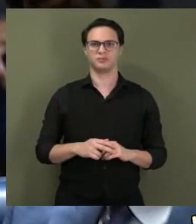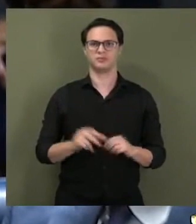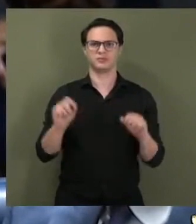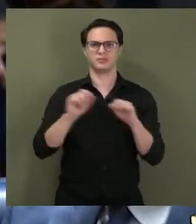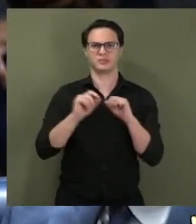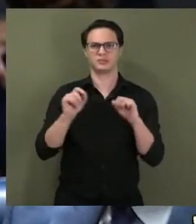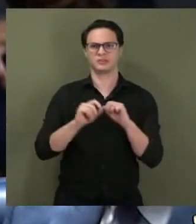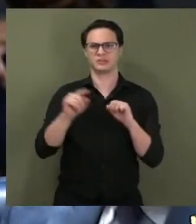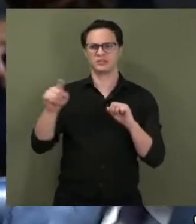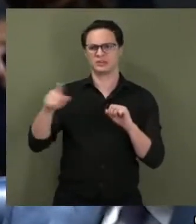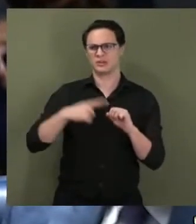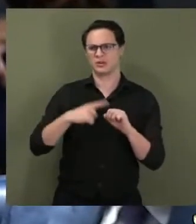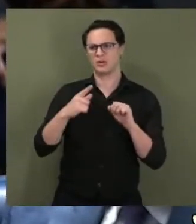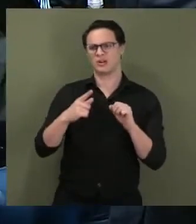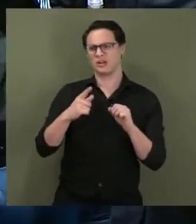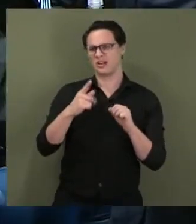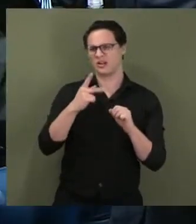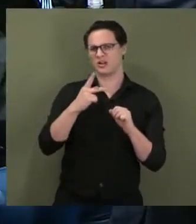ao presidente Lula,